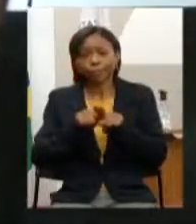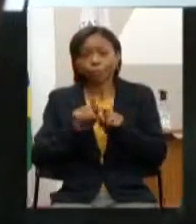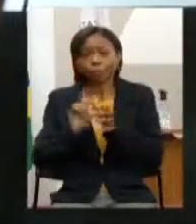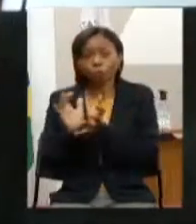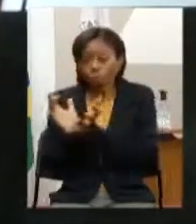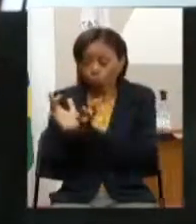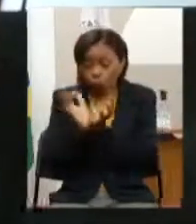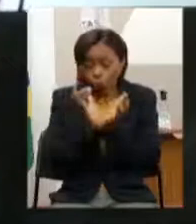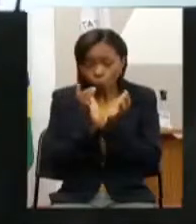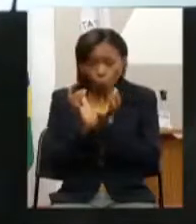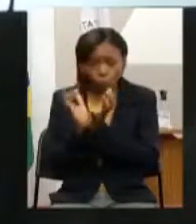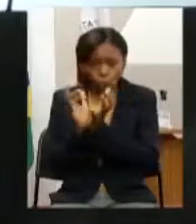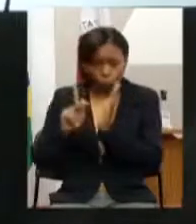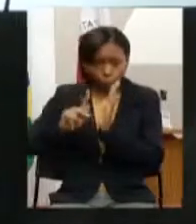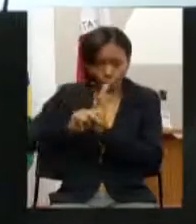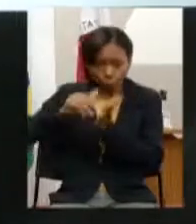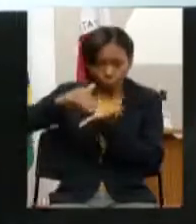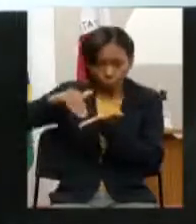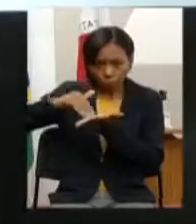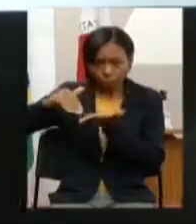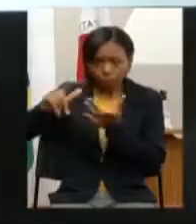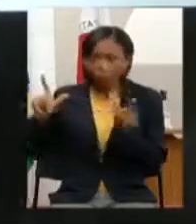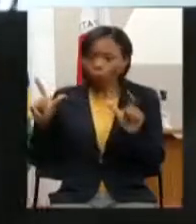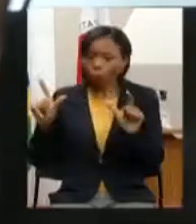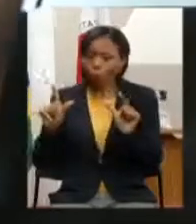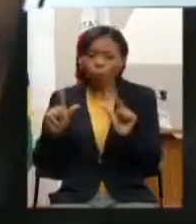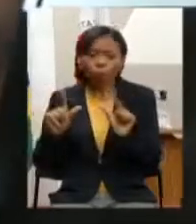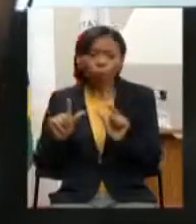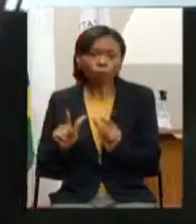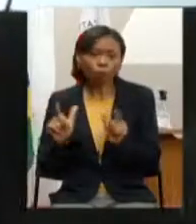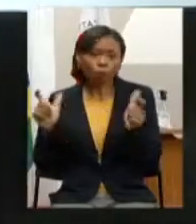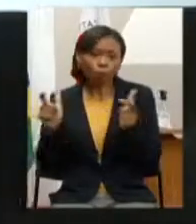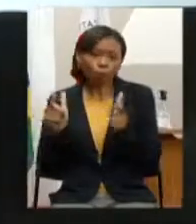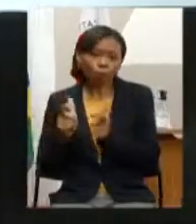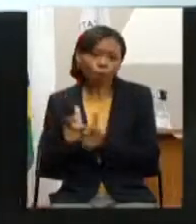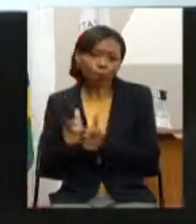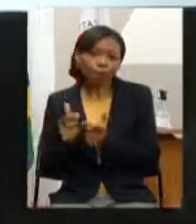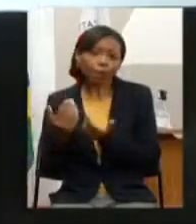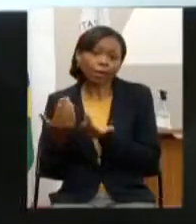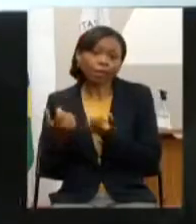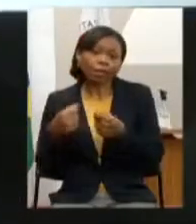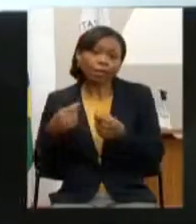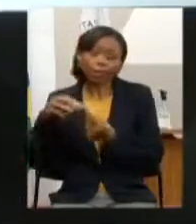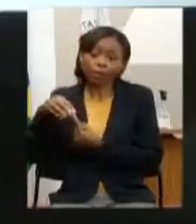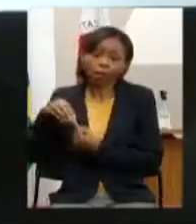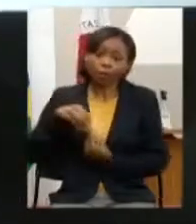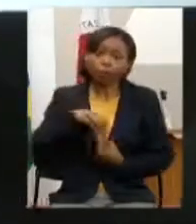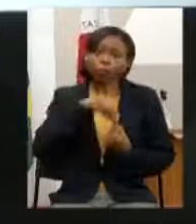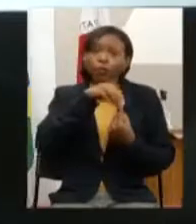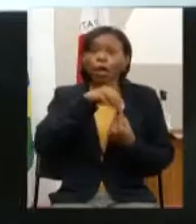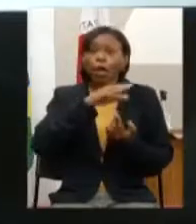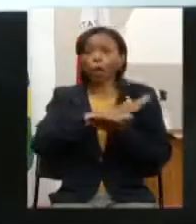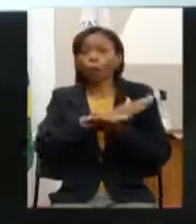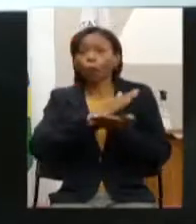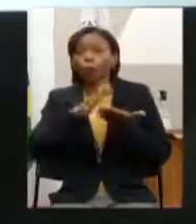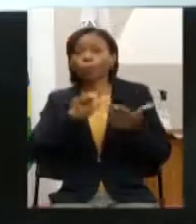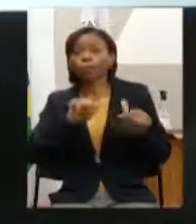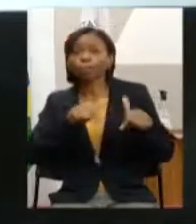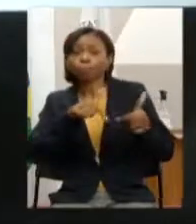dentro do governo tiveram que priorizar de uma certa maneira algumas ações relacionadas ao combate à pandemia